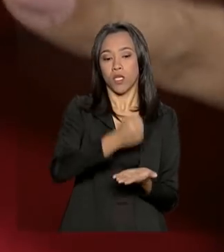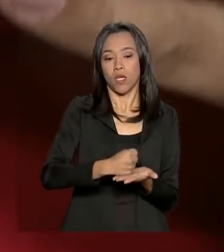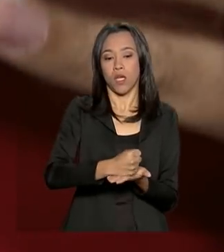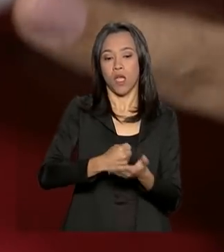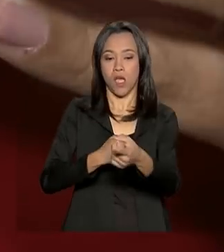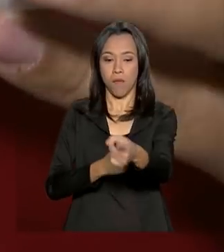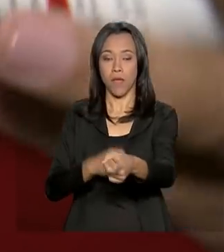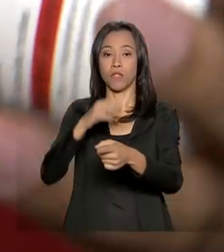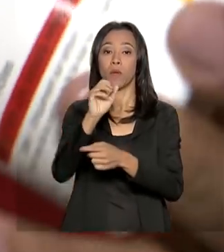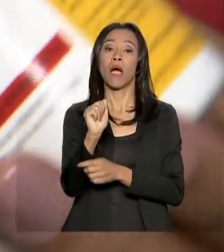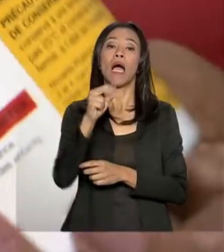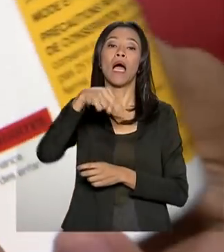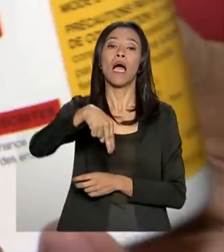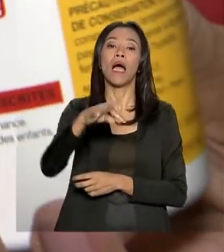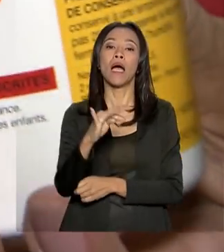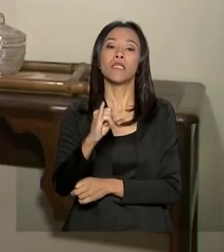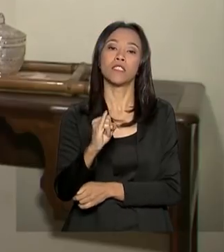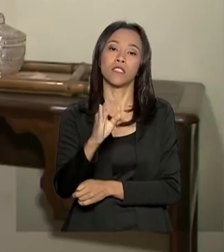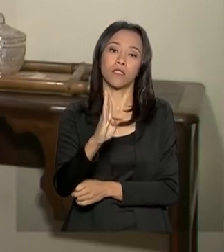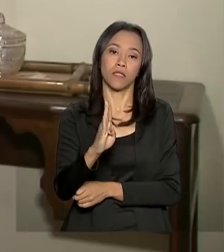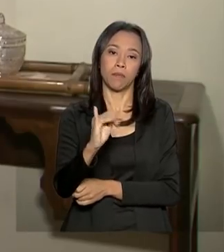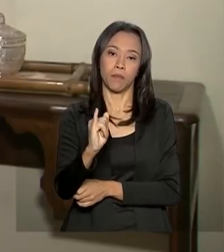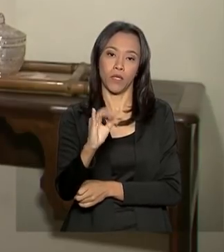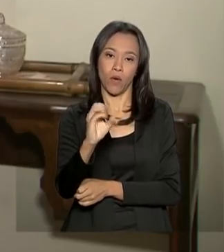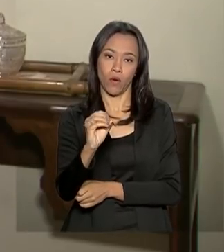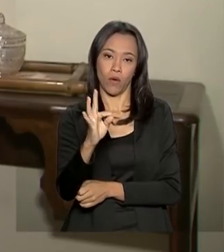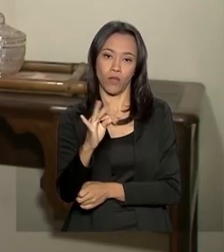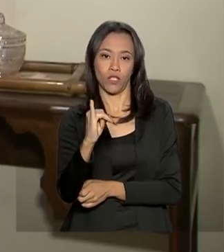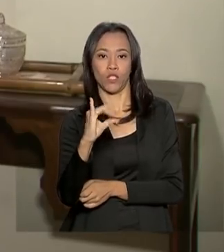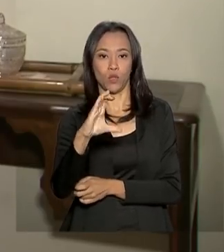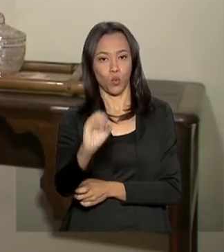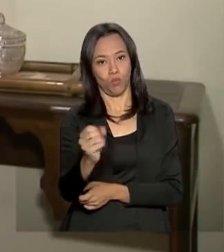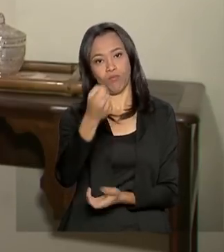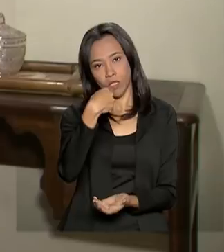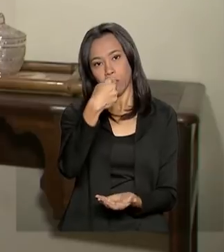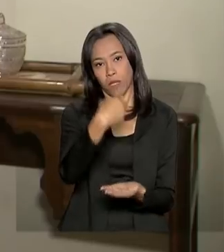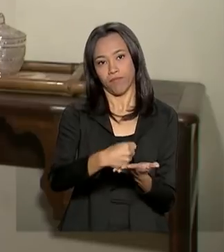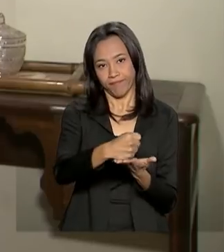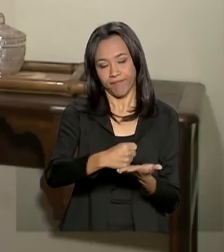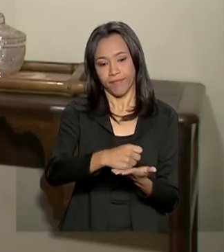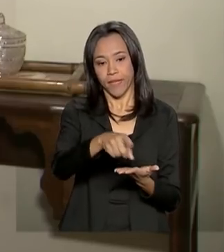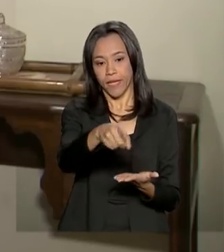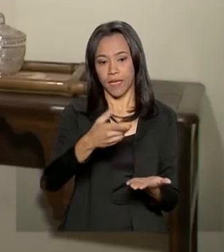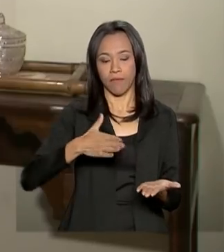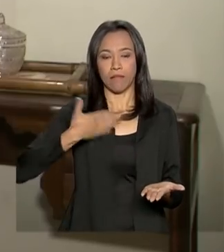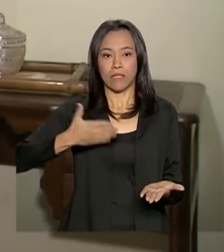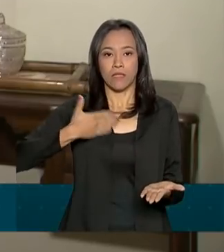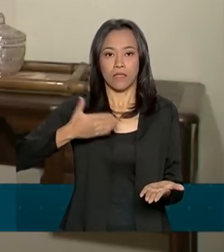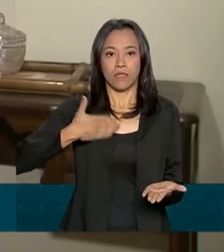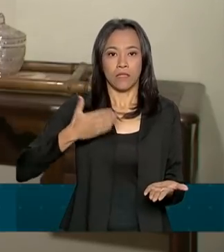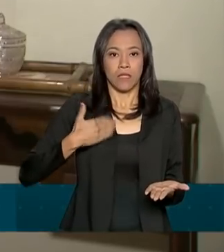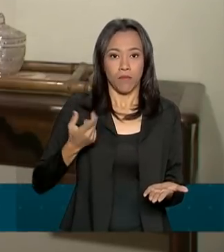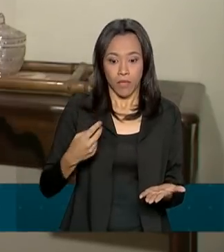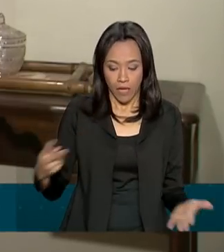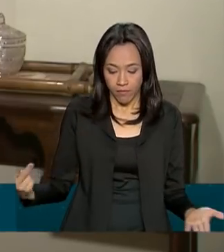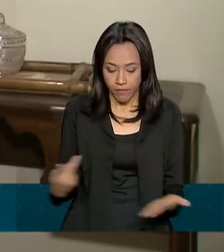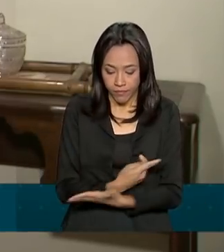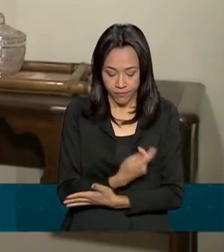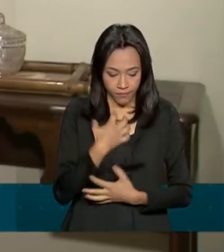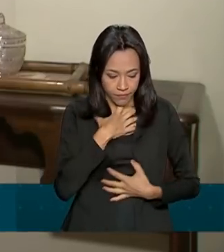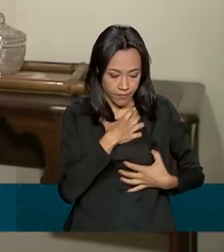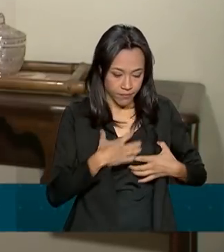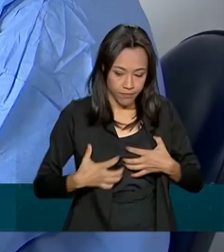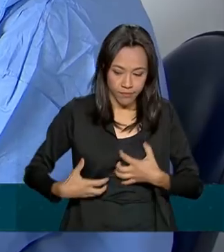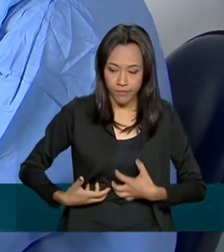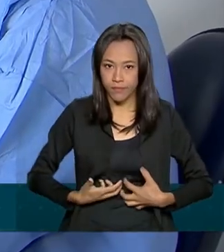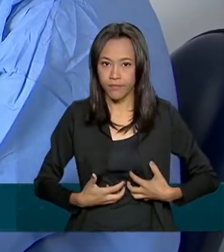anos para se livrar do problema. Quando mudava o remédio, eu já me assustava por conta disso, do efeito, porque eu não sabia como é que